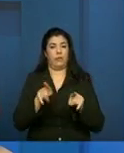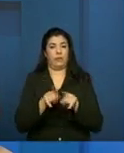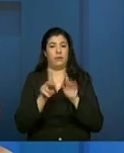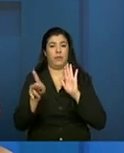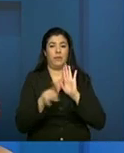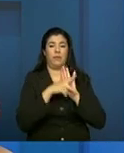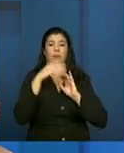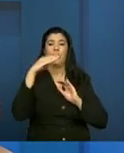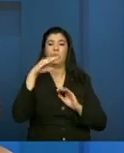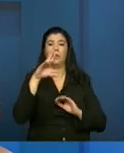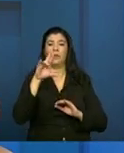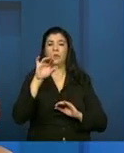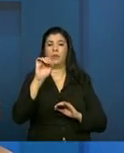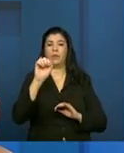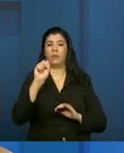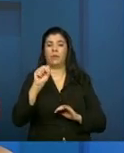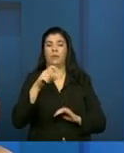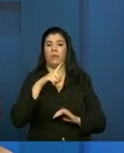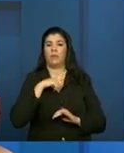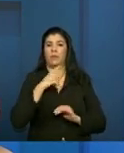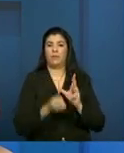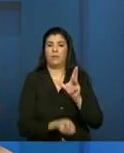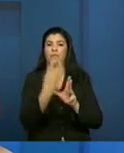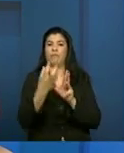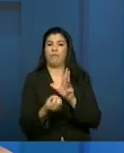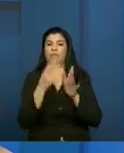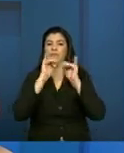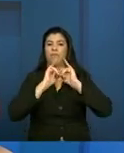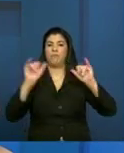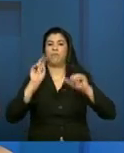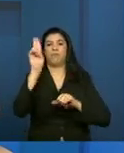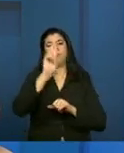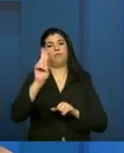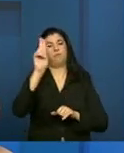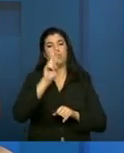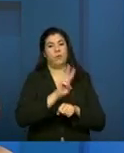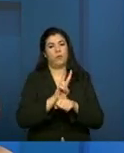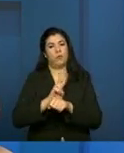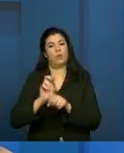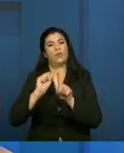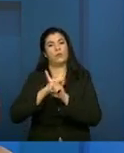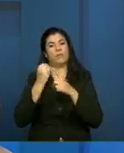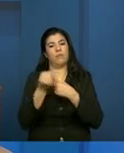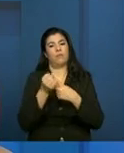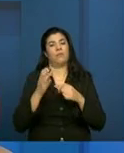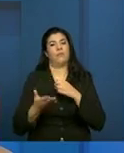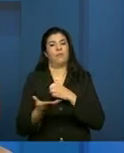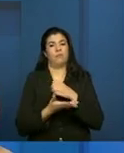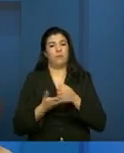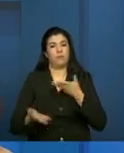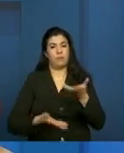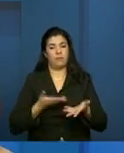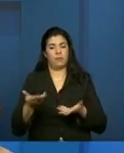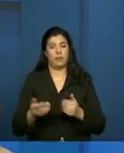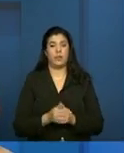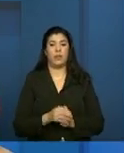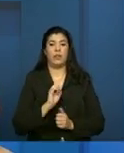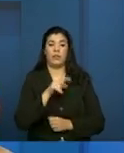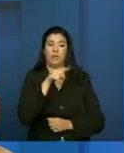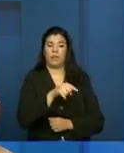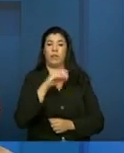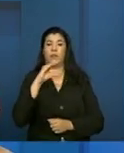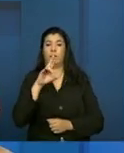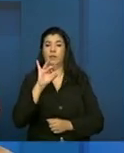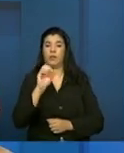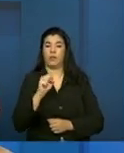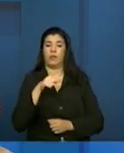próprios CRAS, eles geram muita informação que é útil para a vigilância socioassistencial. Então, se aquele CRAS está atendendo um território